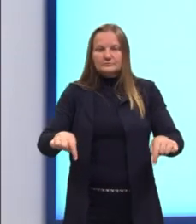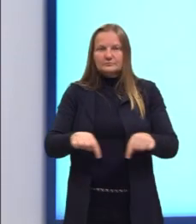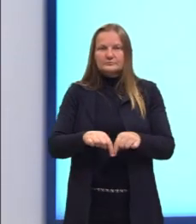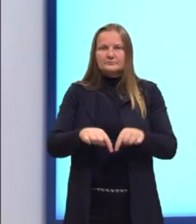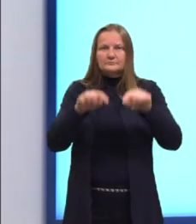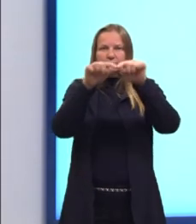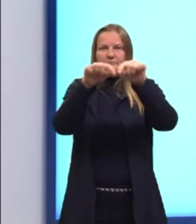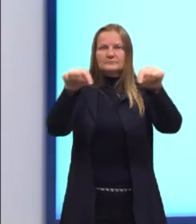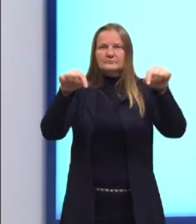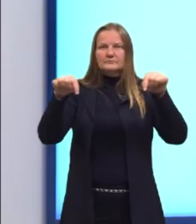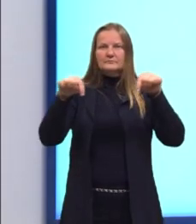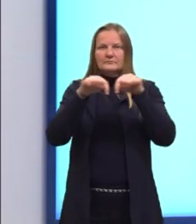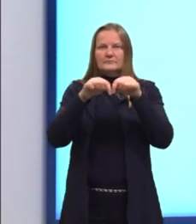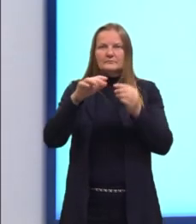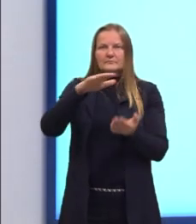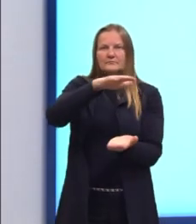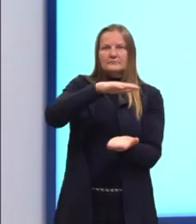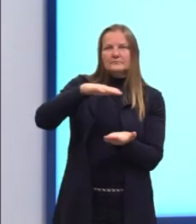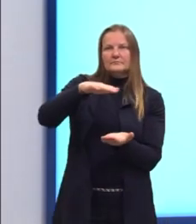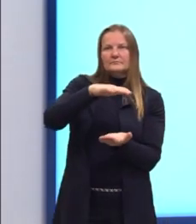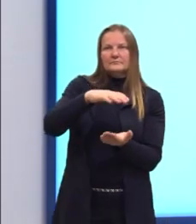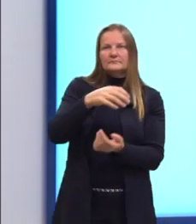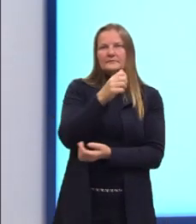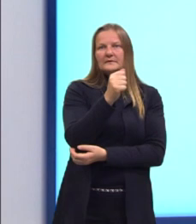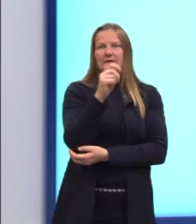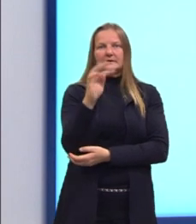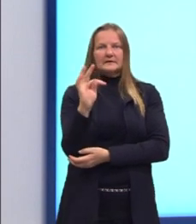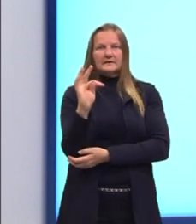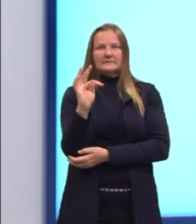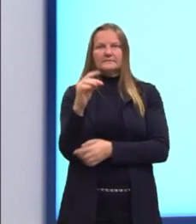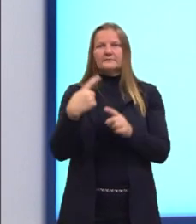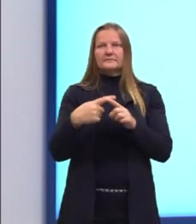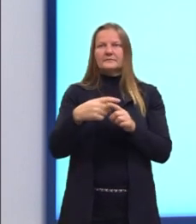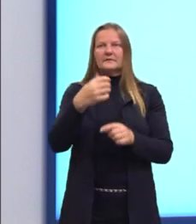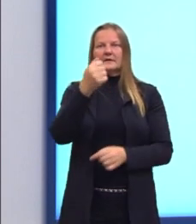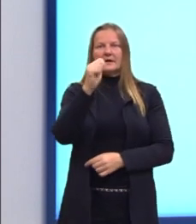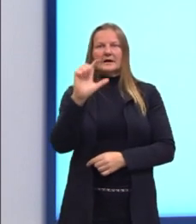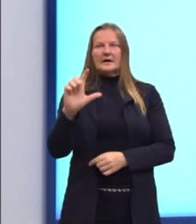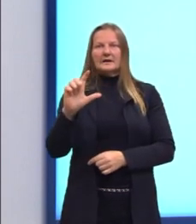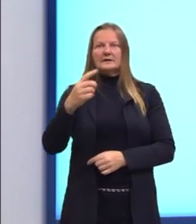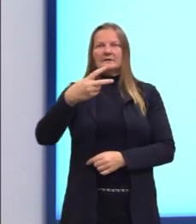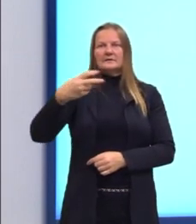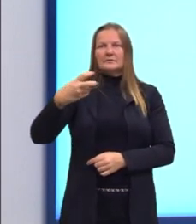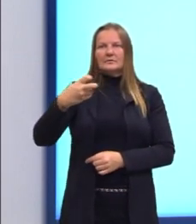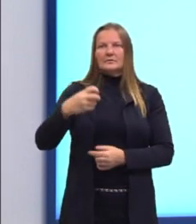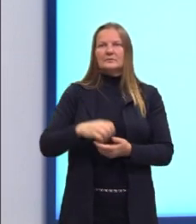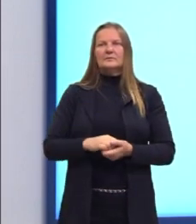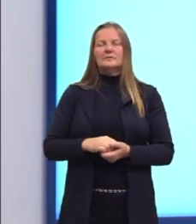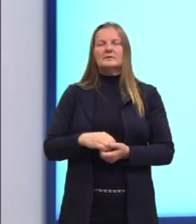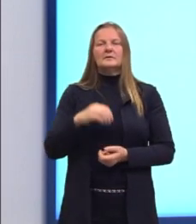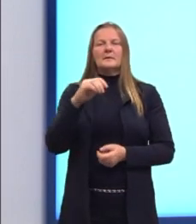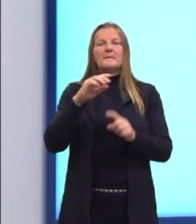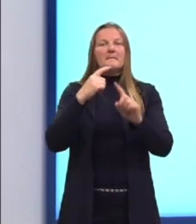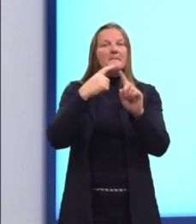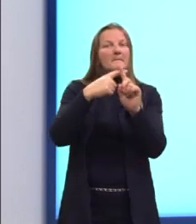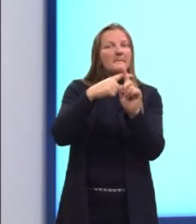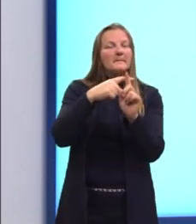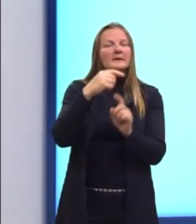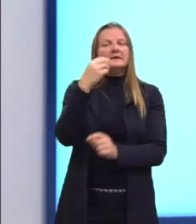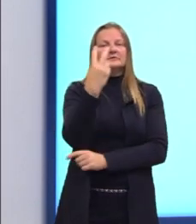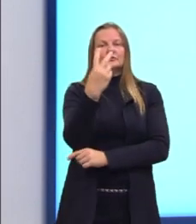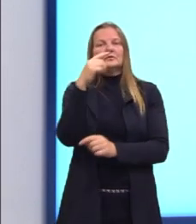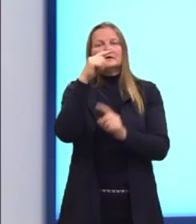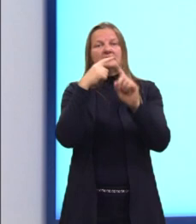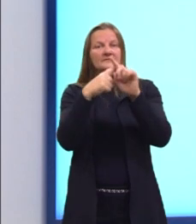Então, a área total, que a gente chama de AT, é dada por AL, área lateral, mais duas